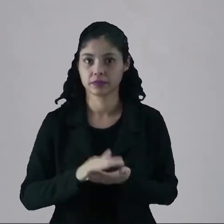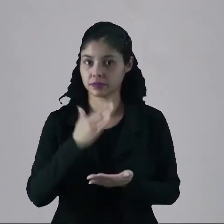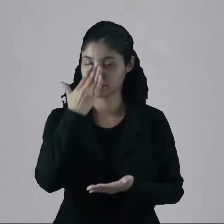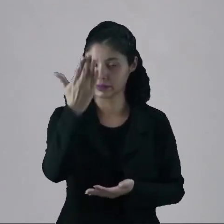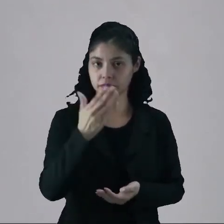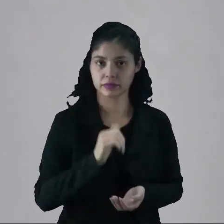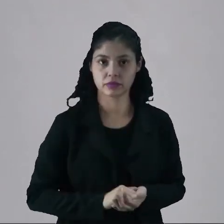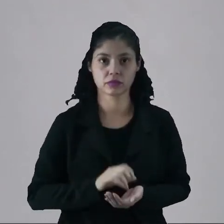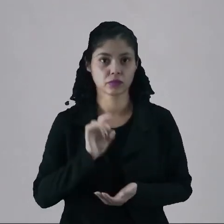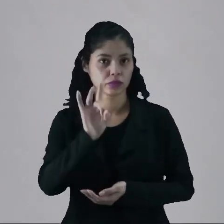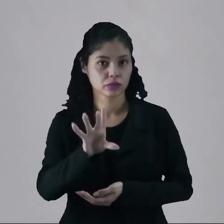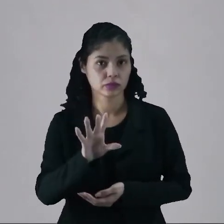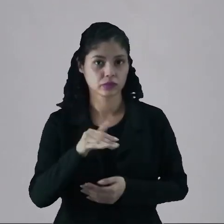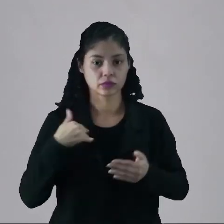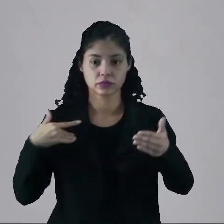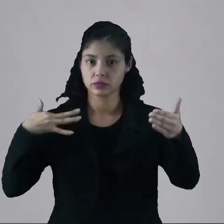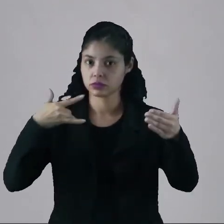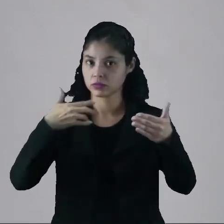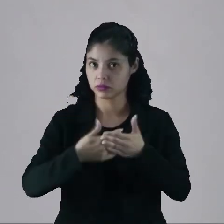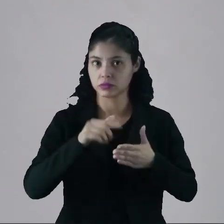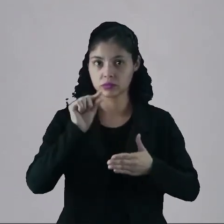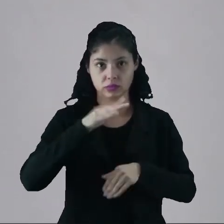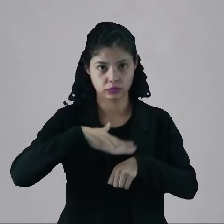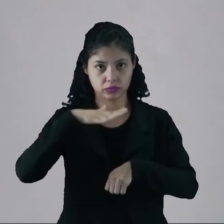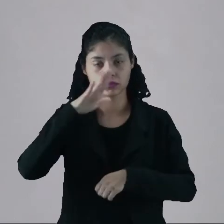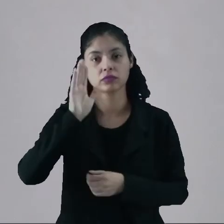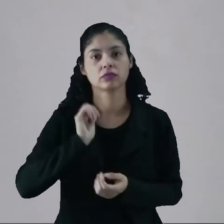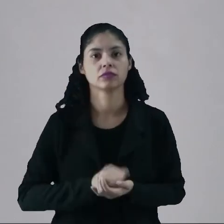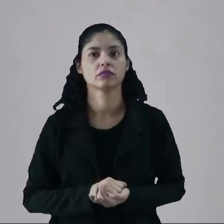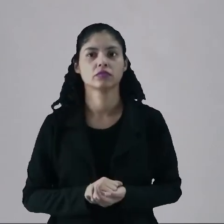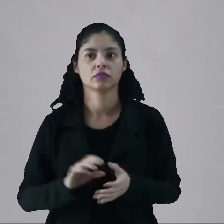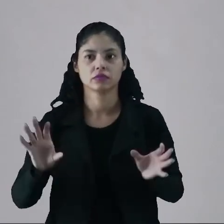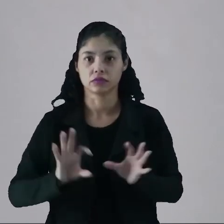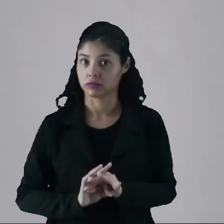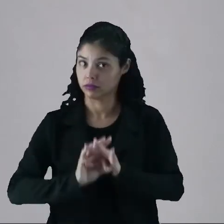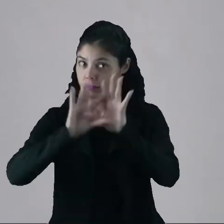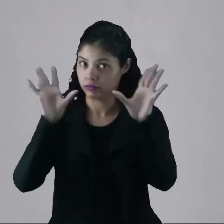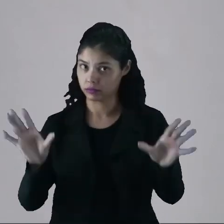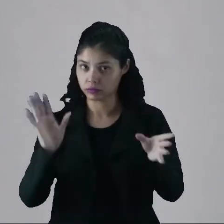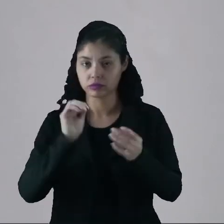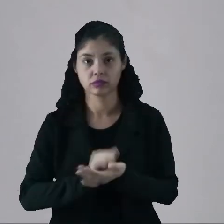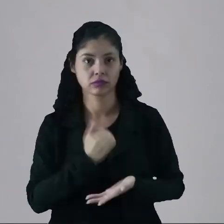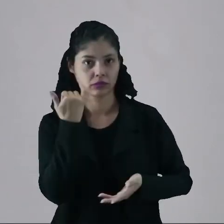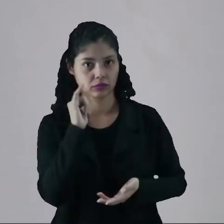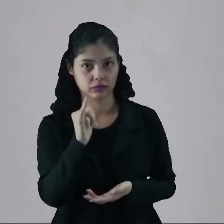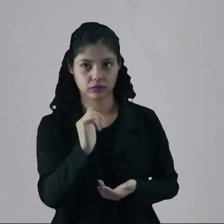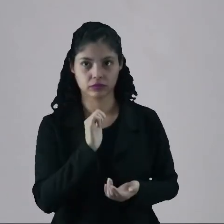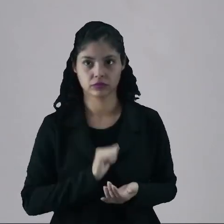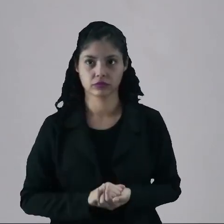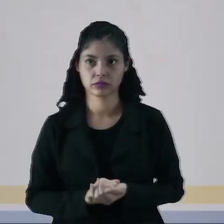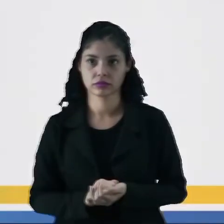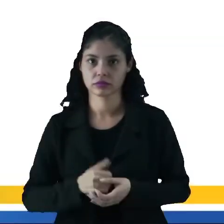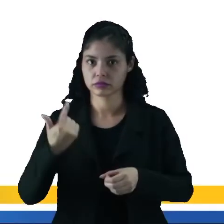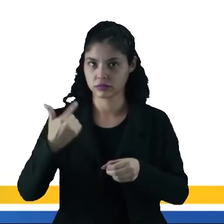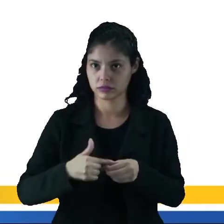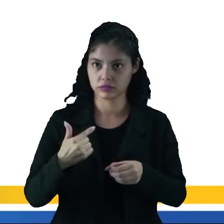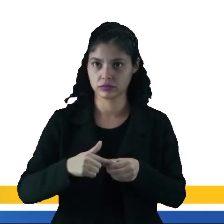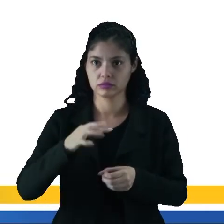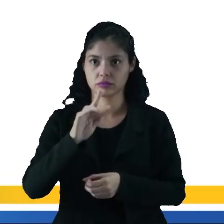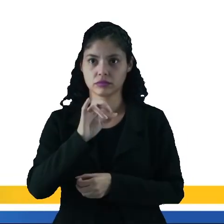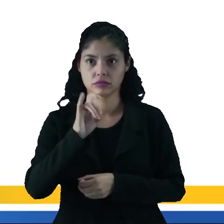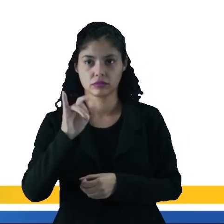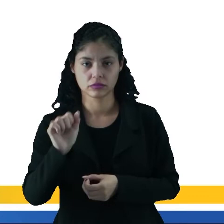à frente. Só basta avançar um pouco mais para a gente se libertar dessa matriz energética de combustíveis